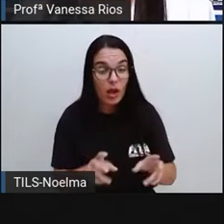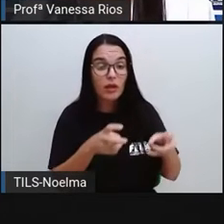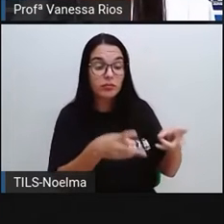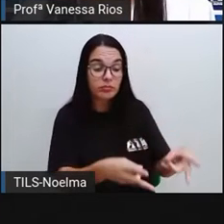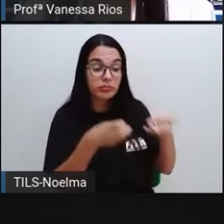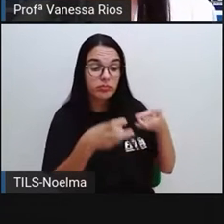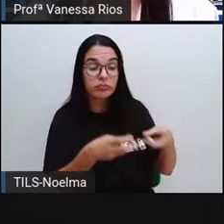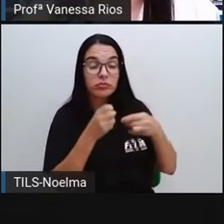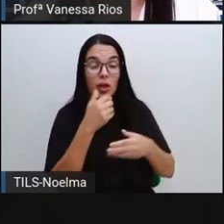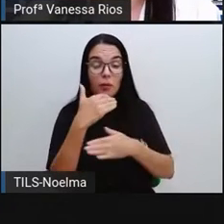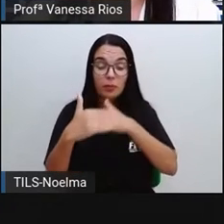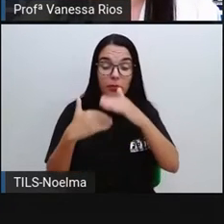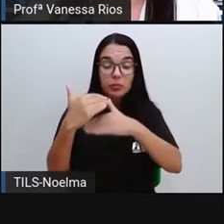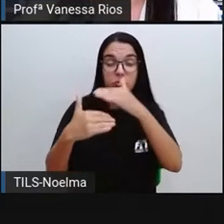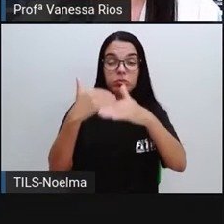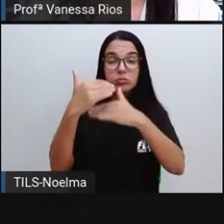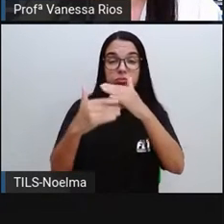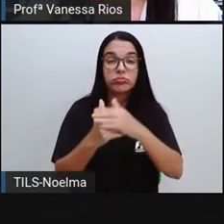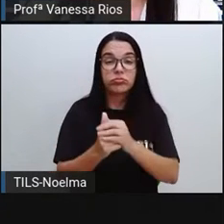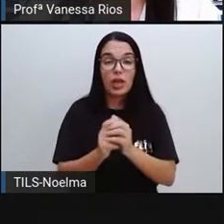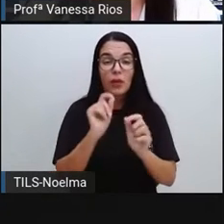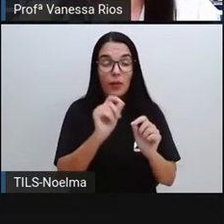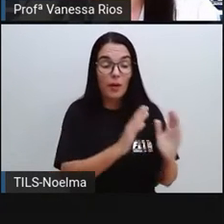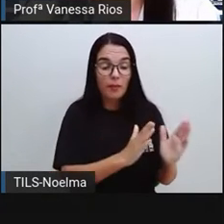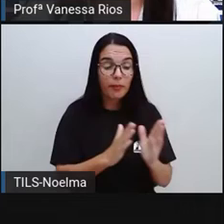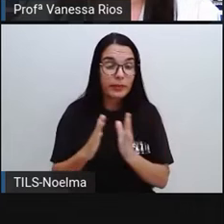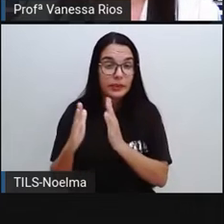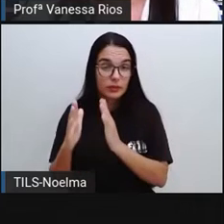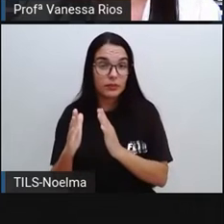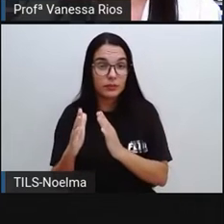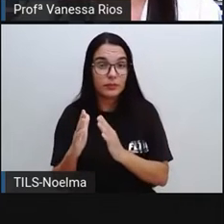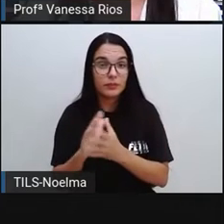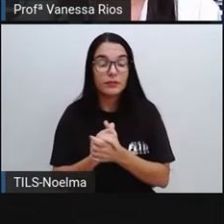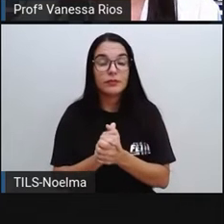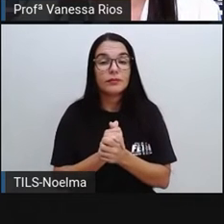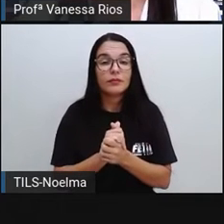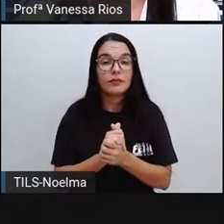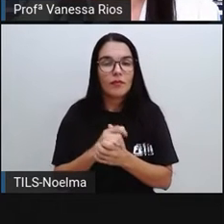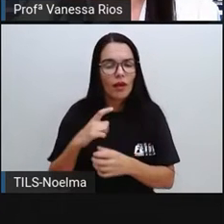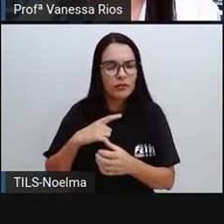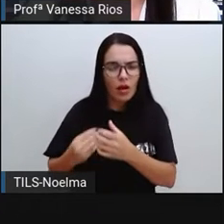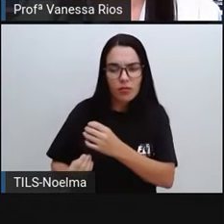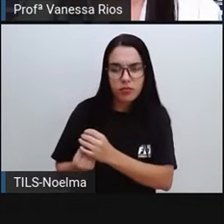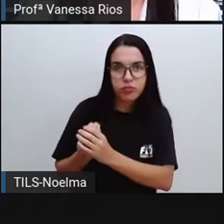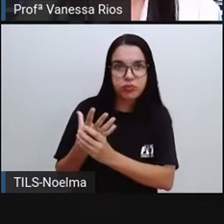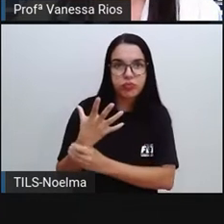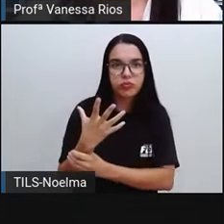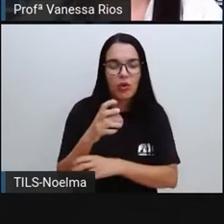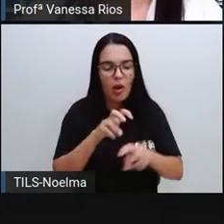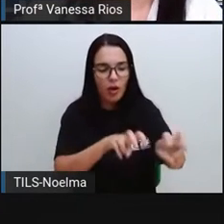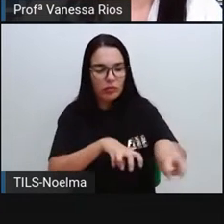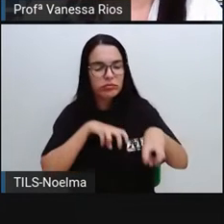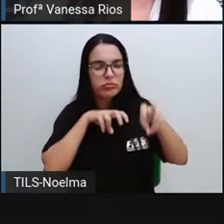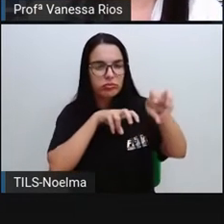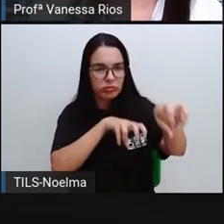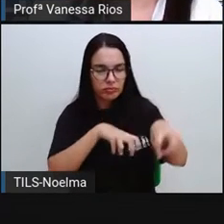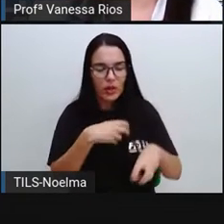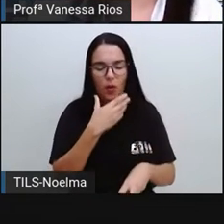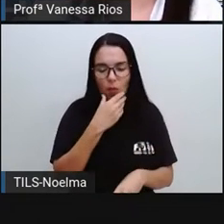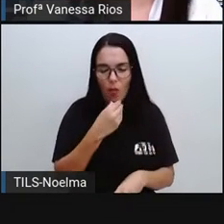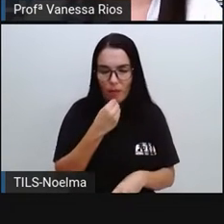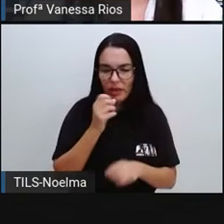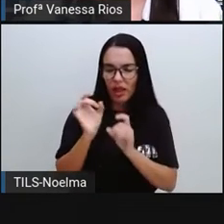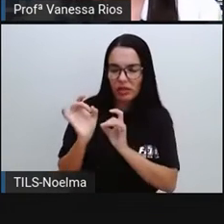processo de desenvolvimento no período da pré-história, surge a agricultura e o homem deixa de ser